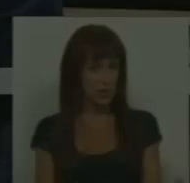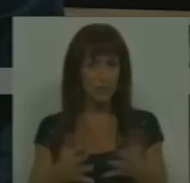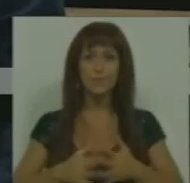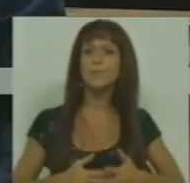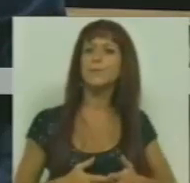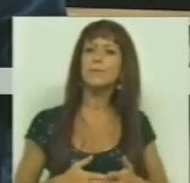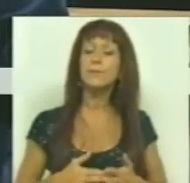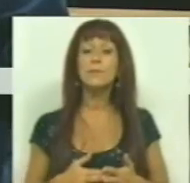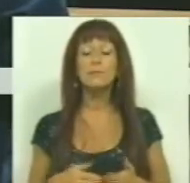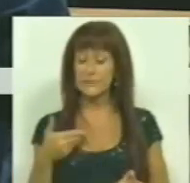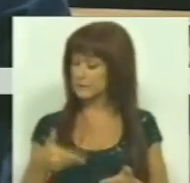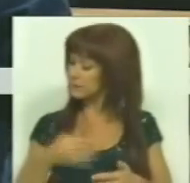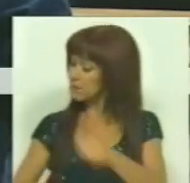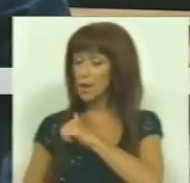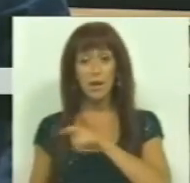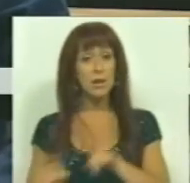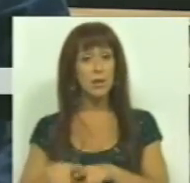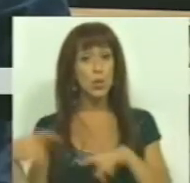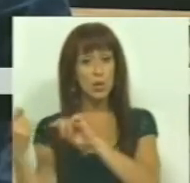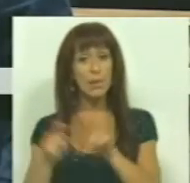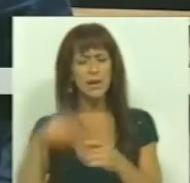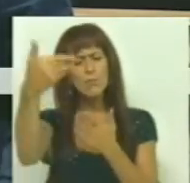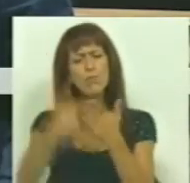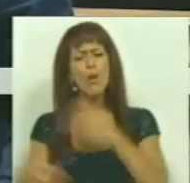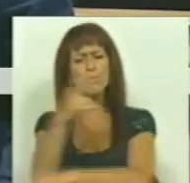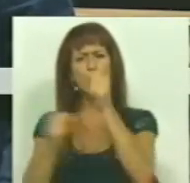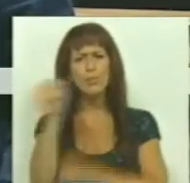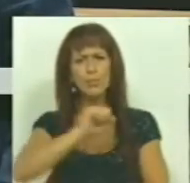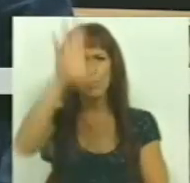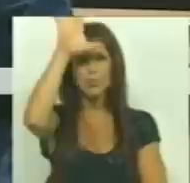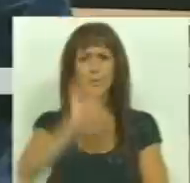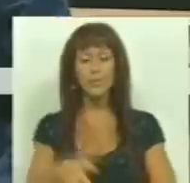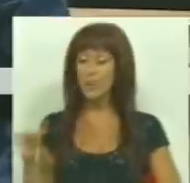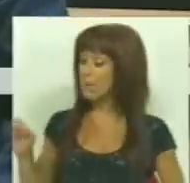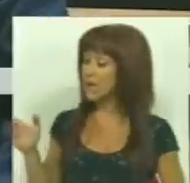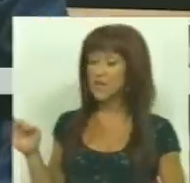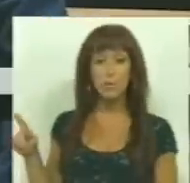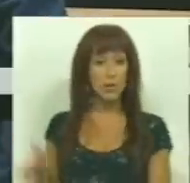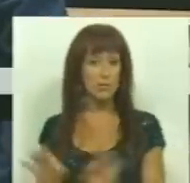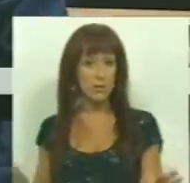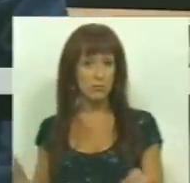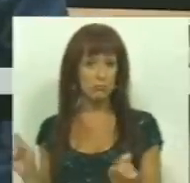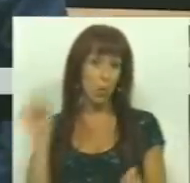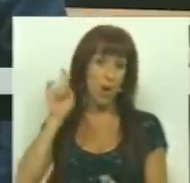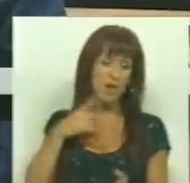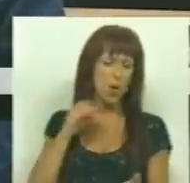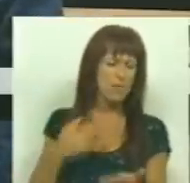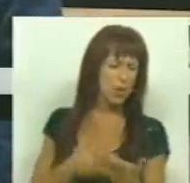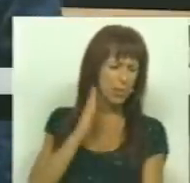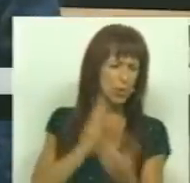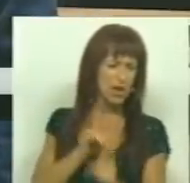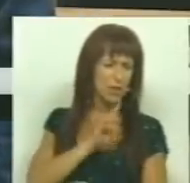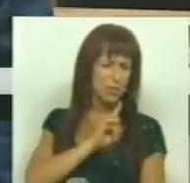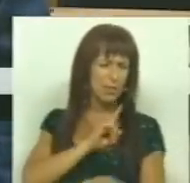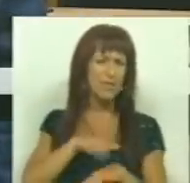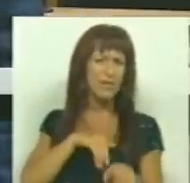Foi na semana passada, no debate da moção de censura, que o PCP qualificou este processo de